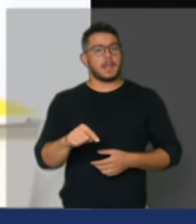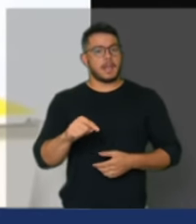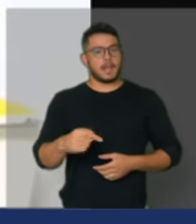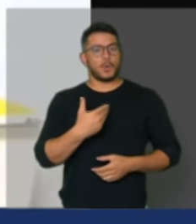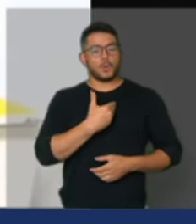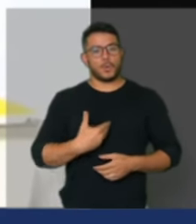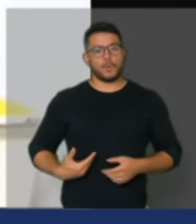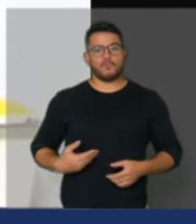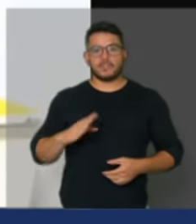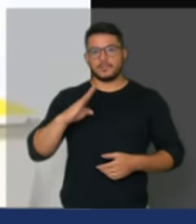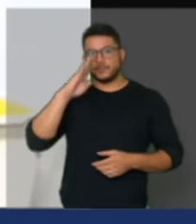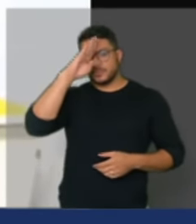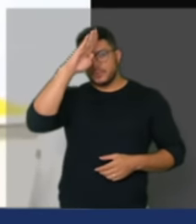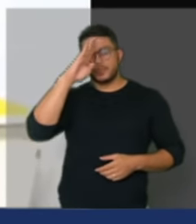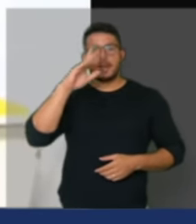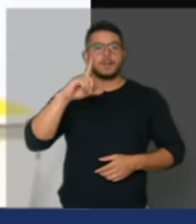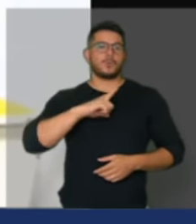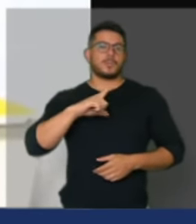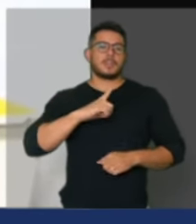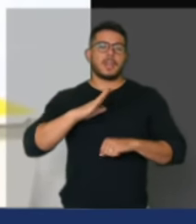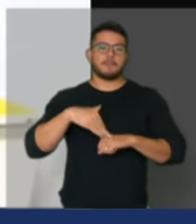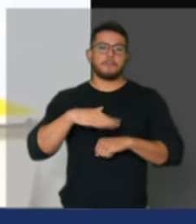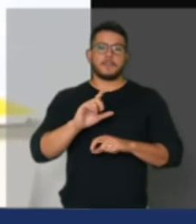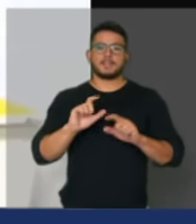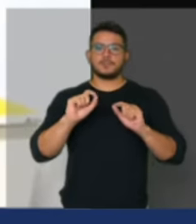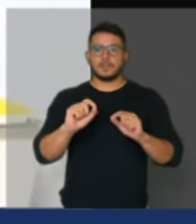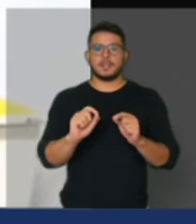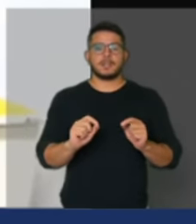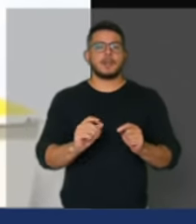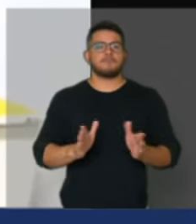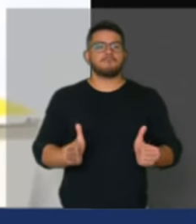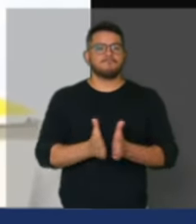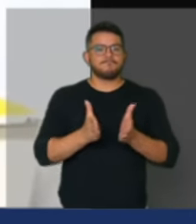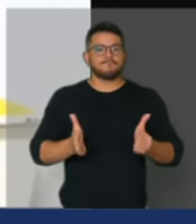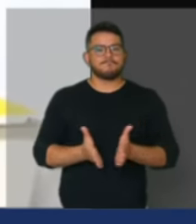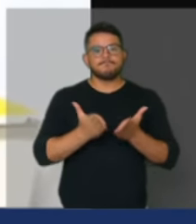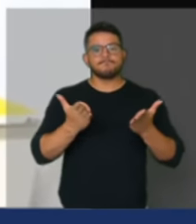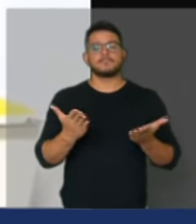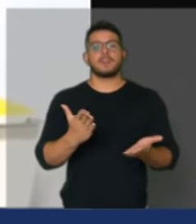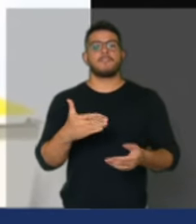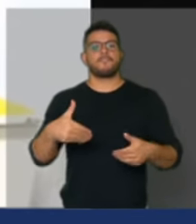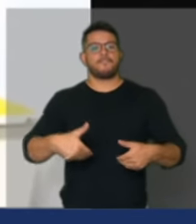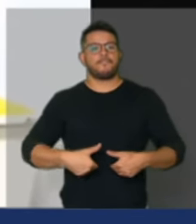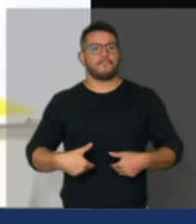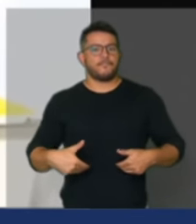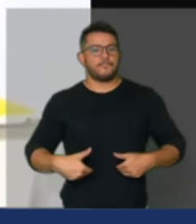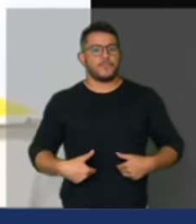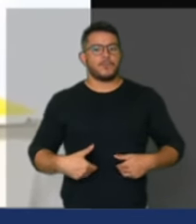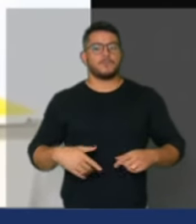é o governo da miséria, é o governo da fome, é o governo que a botija de gás do